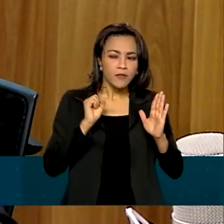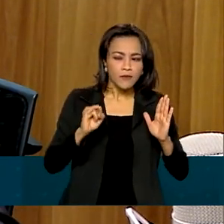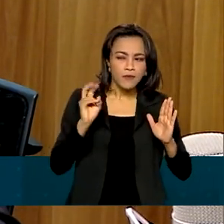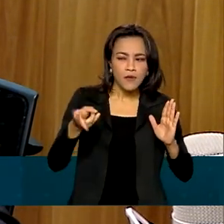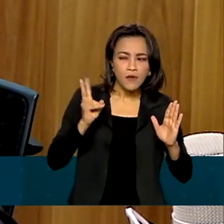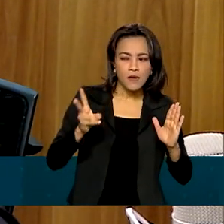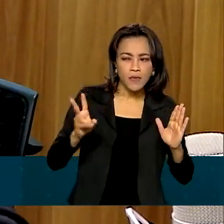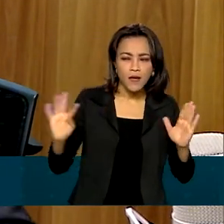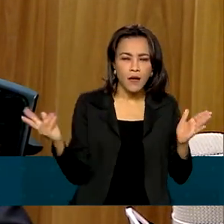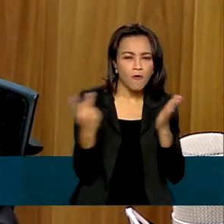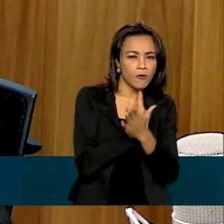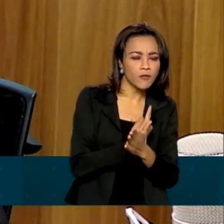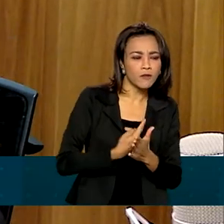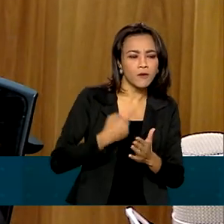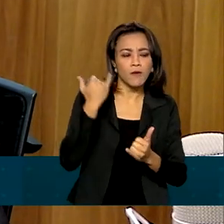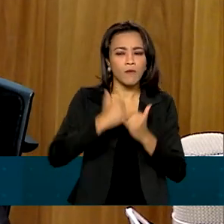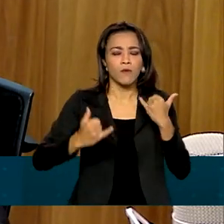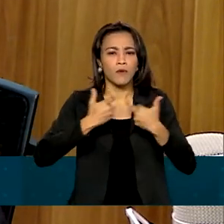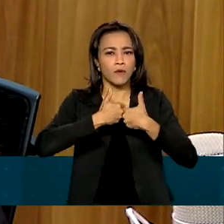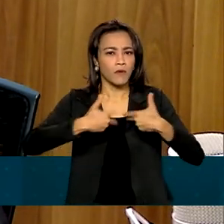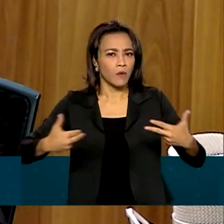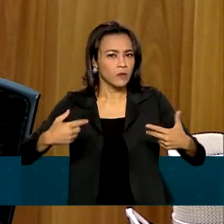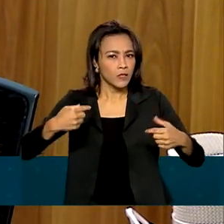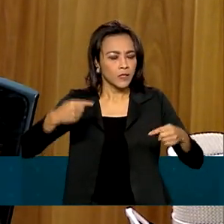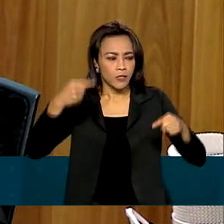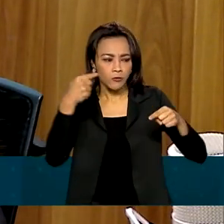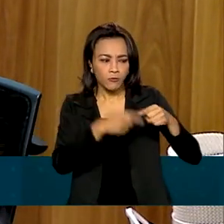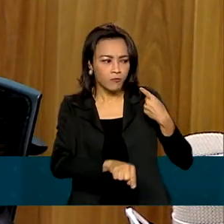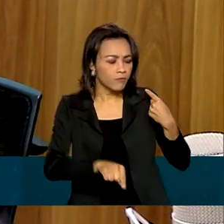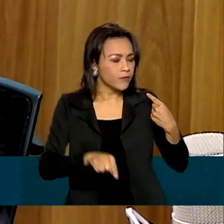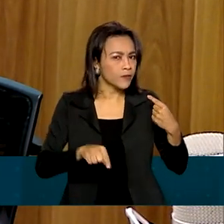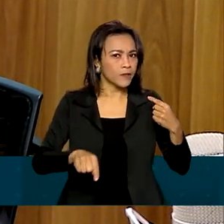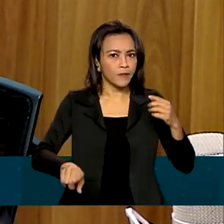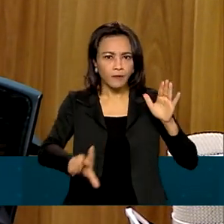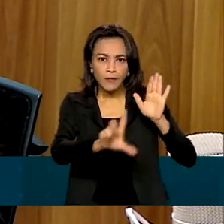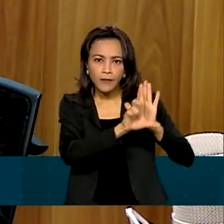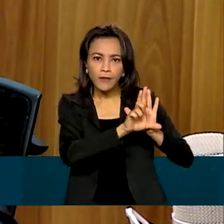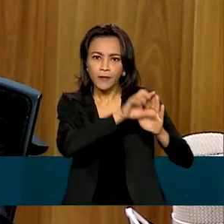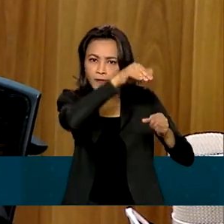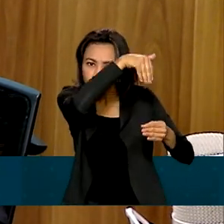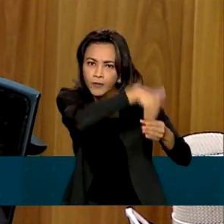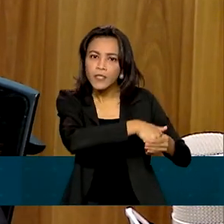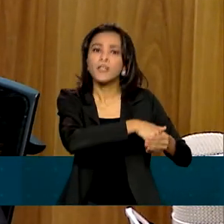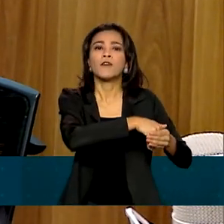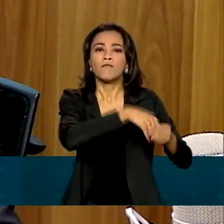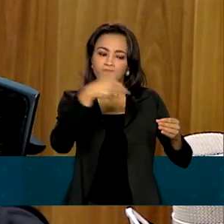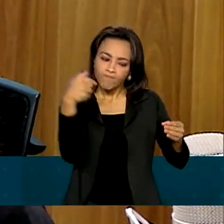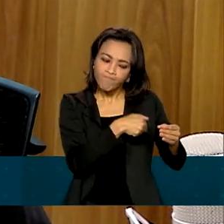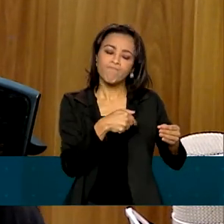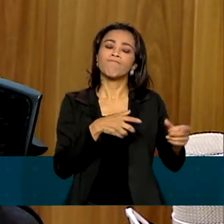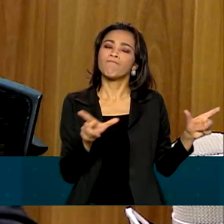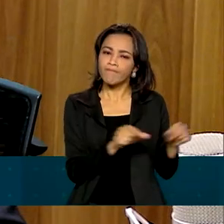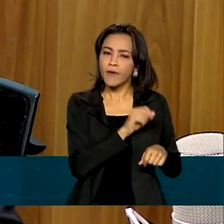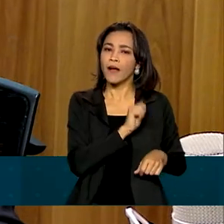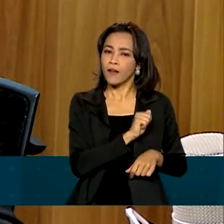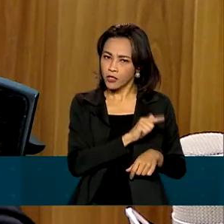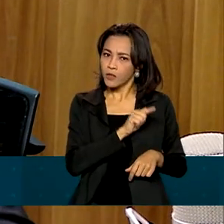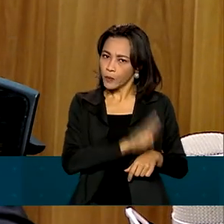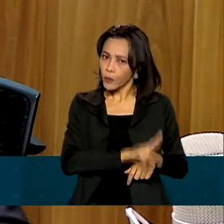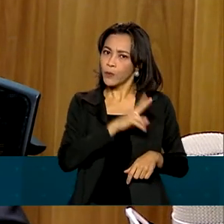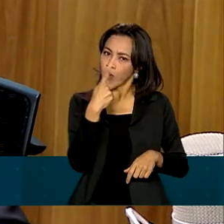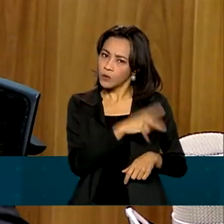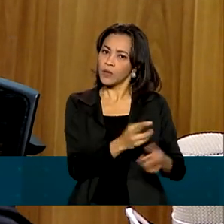alguma política pública ou qualquer coisa que eventualmente possa confrontar com a legislação eleitoral, a Advocacia Geral da União, dentro do âmbito